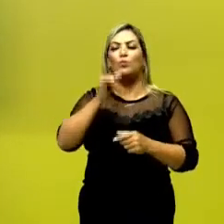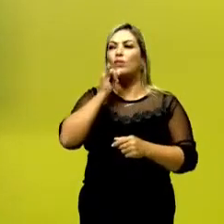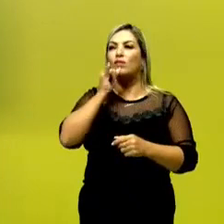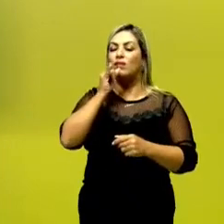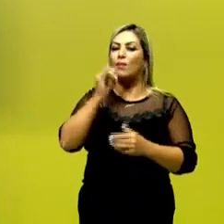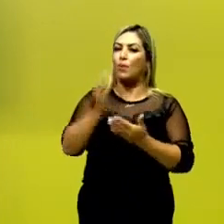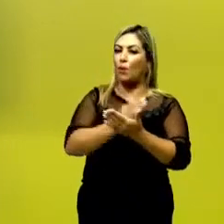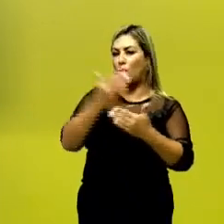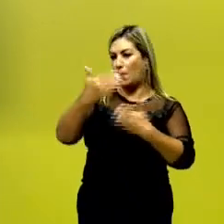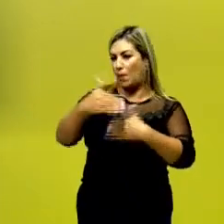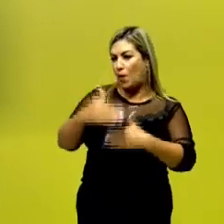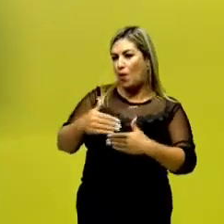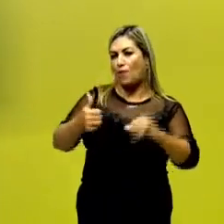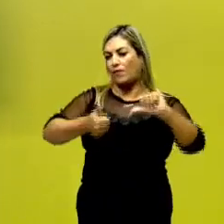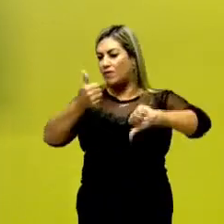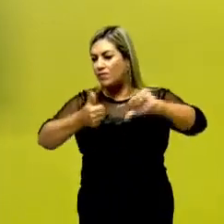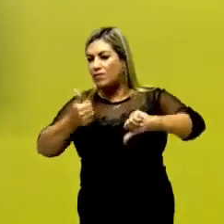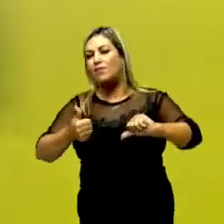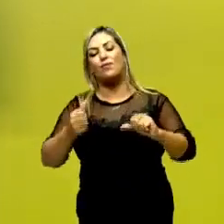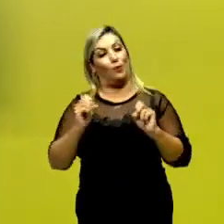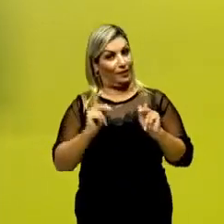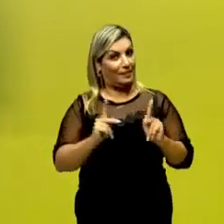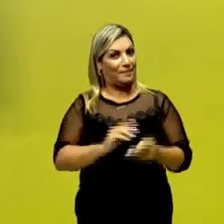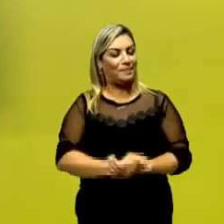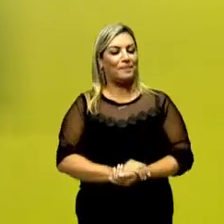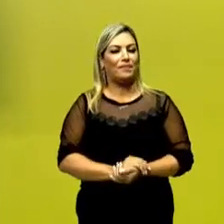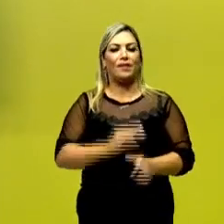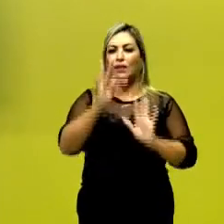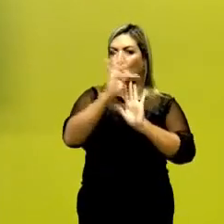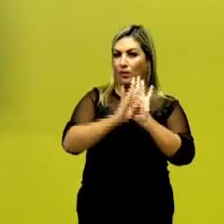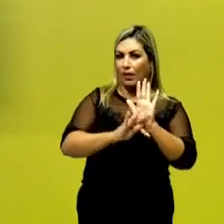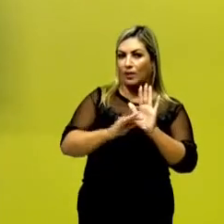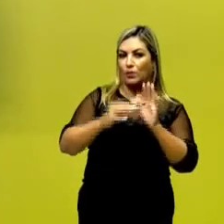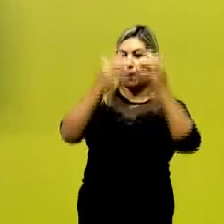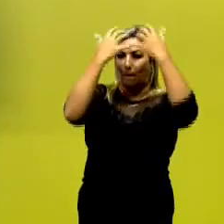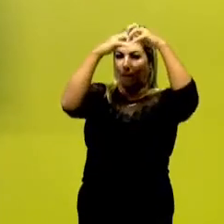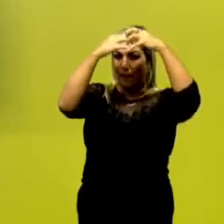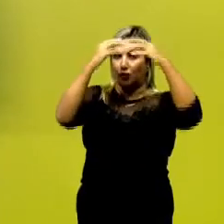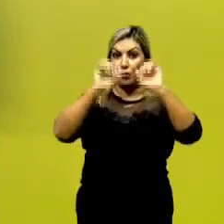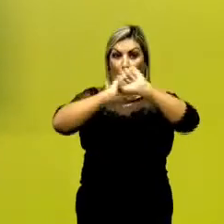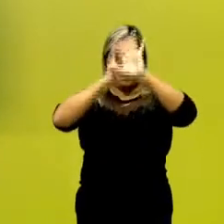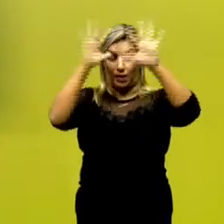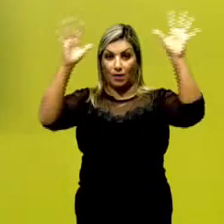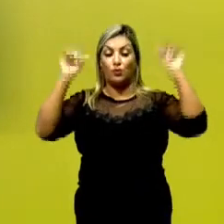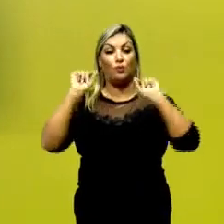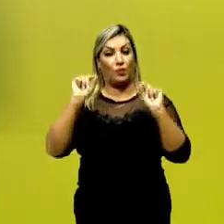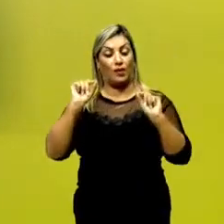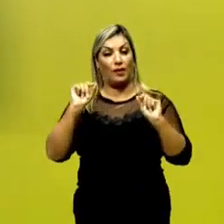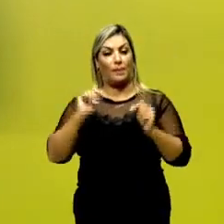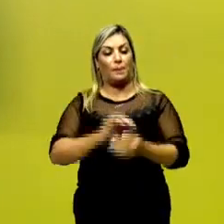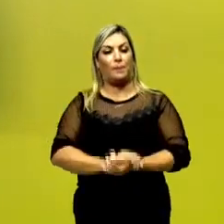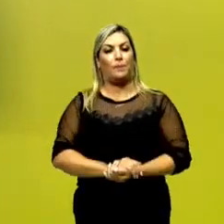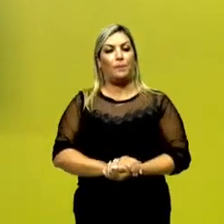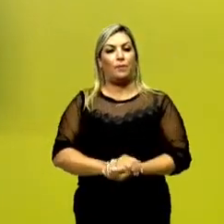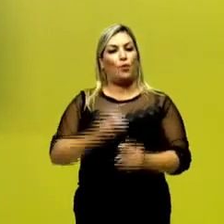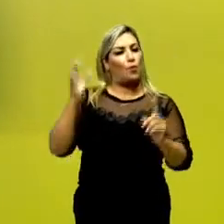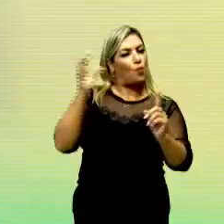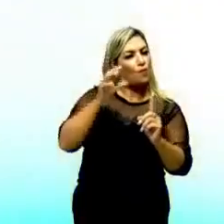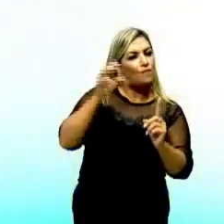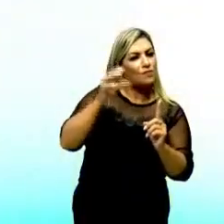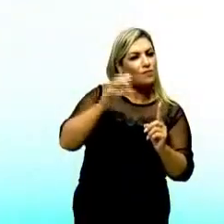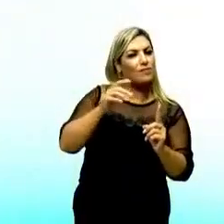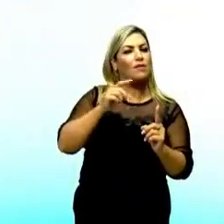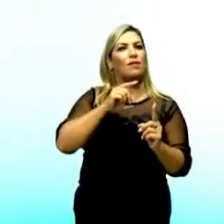por exemplo, em algum teste ou uma avaliação. O texto Mentes Brilhantes tem o objetivo de quê? Convencer,